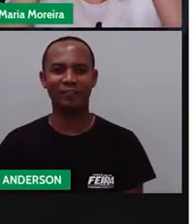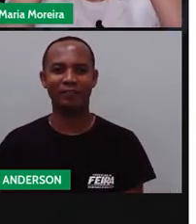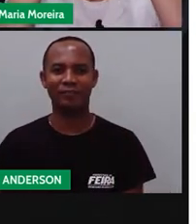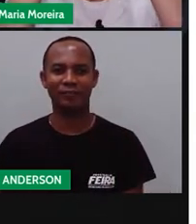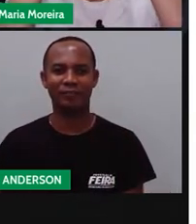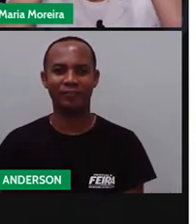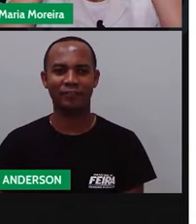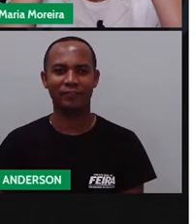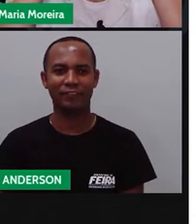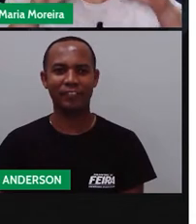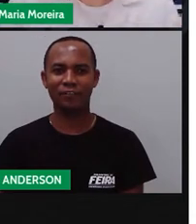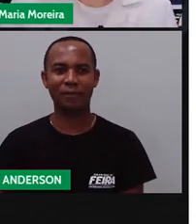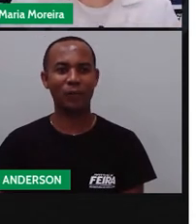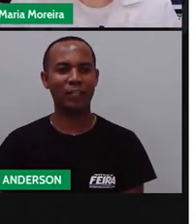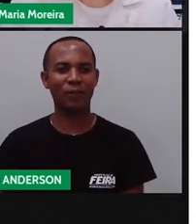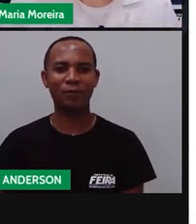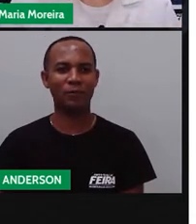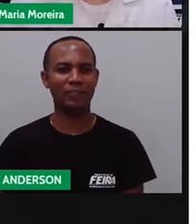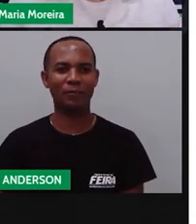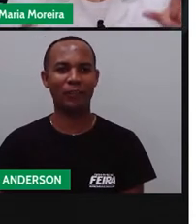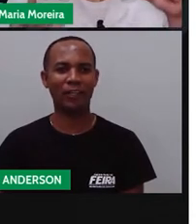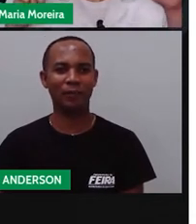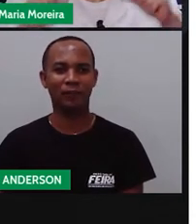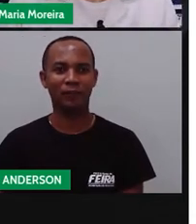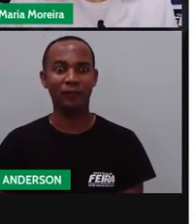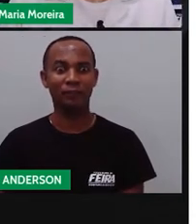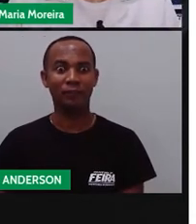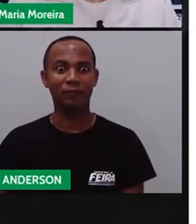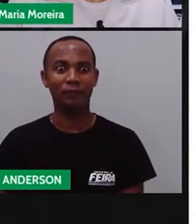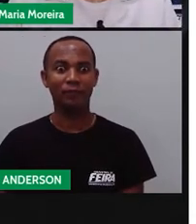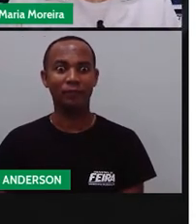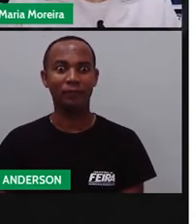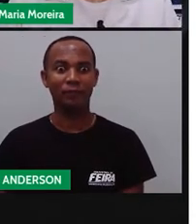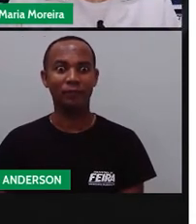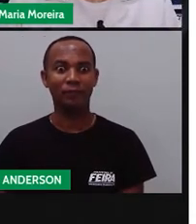Assim? Não, sem botar o... Sem botar o...